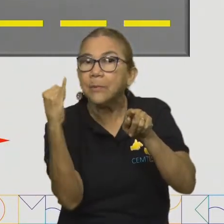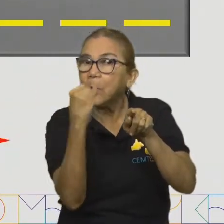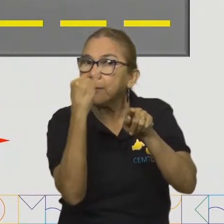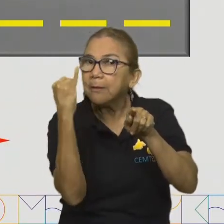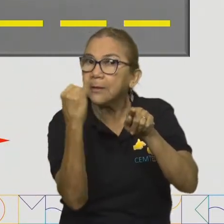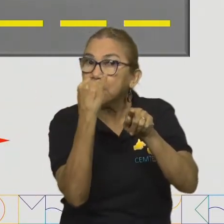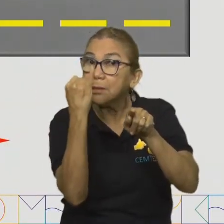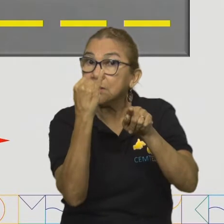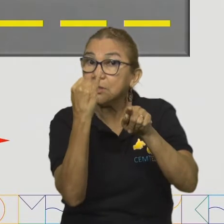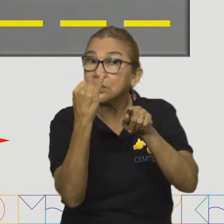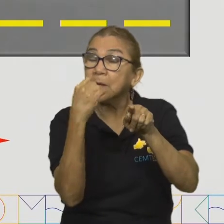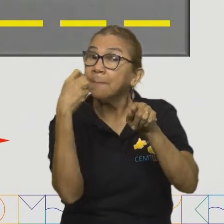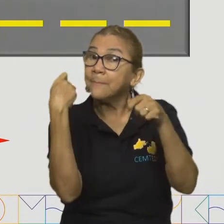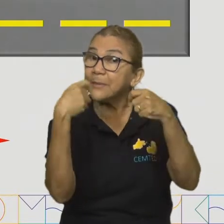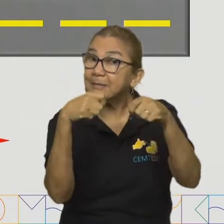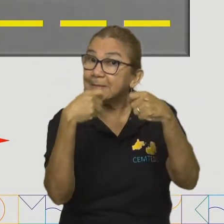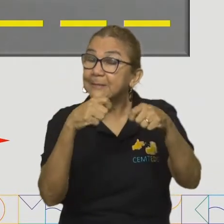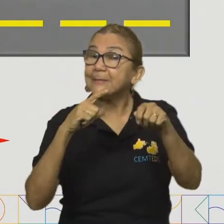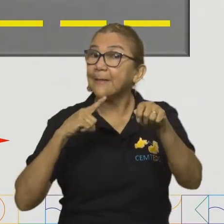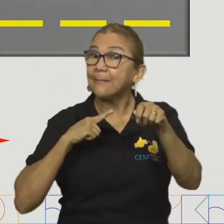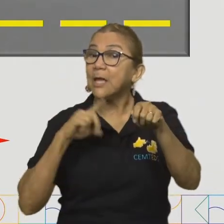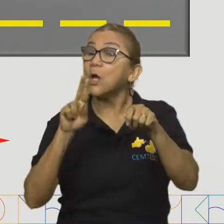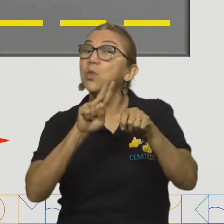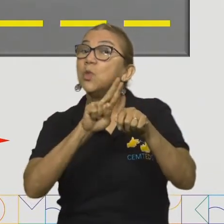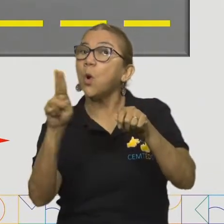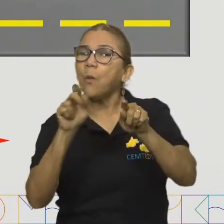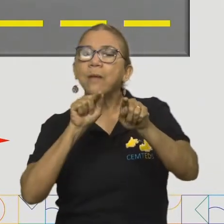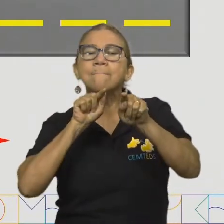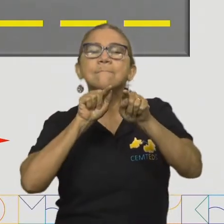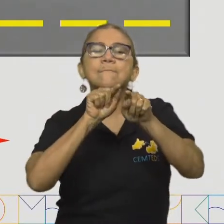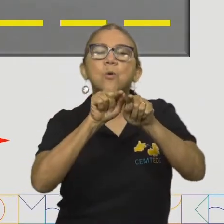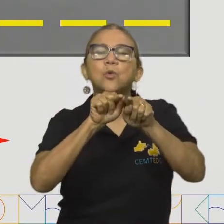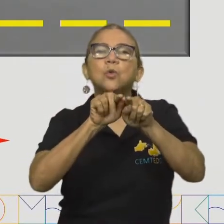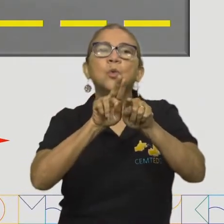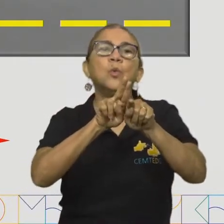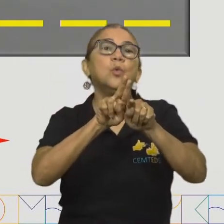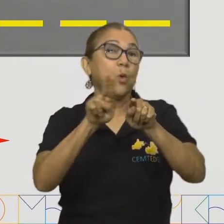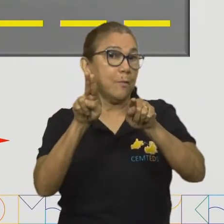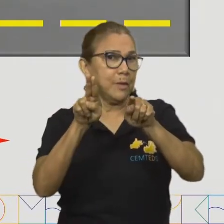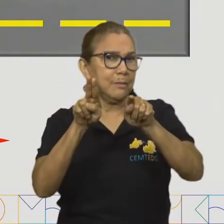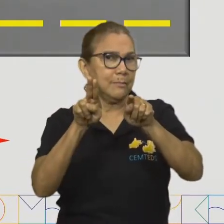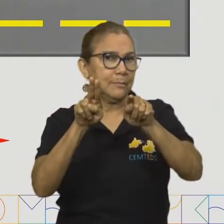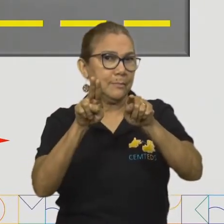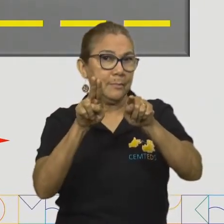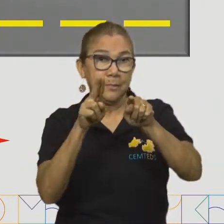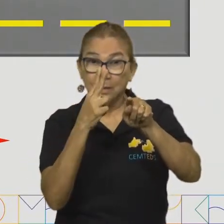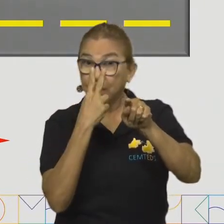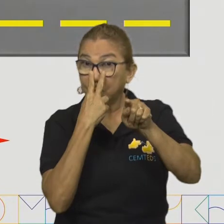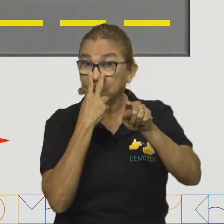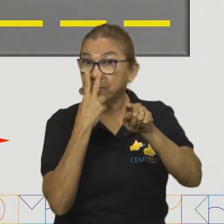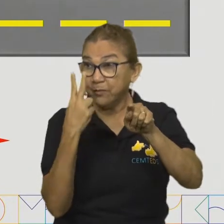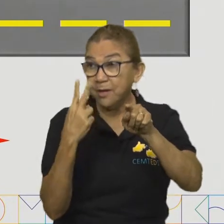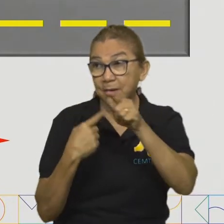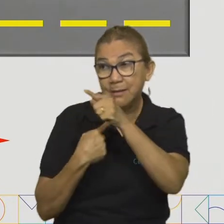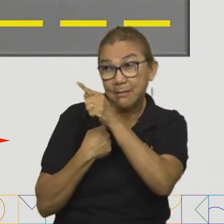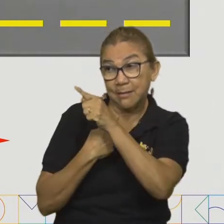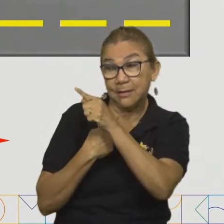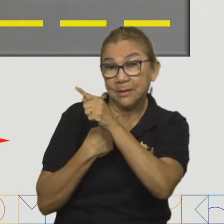ele só se torna importante quando eu dou um nome a um desses pontos, tá bom? Como está aí na tela.